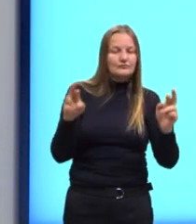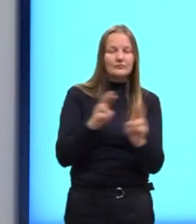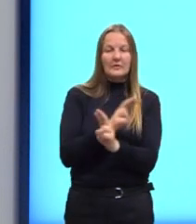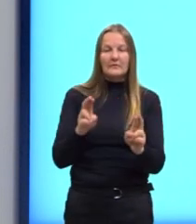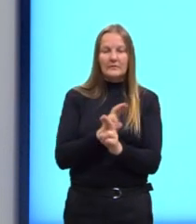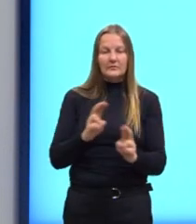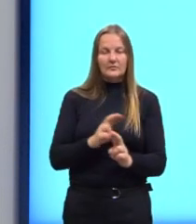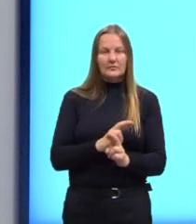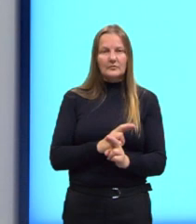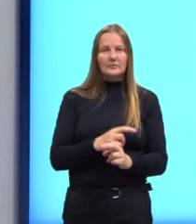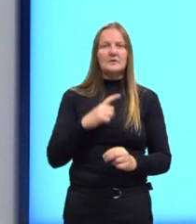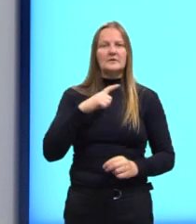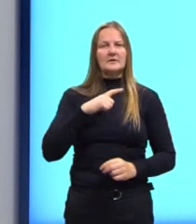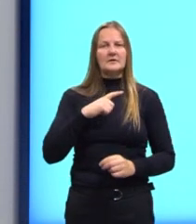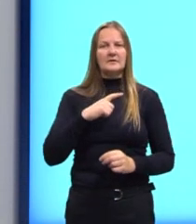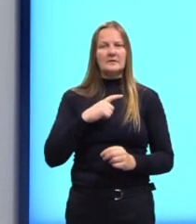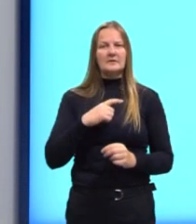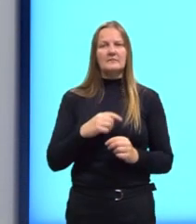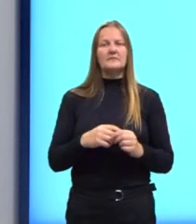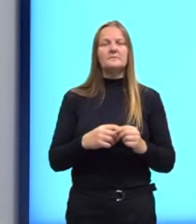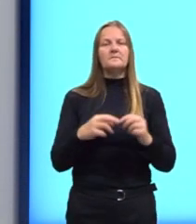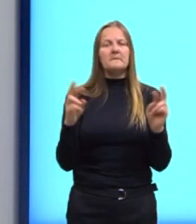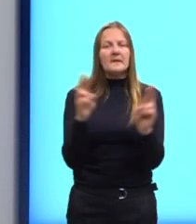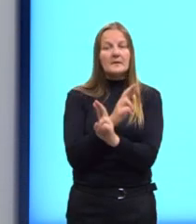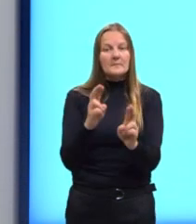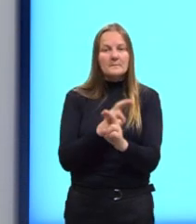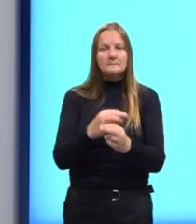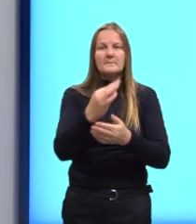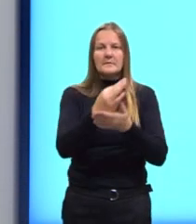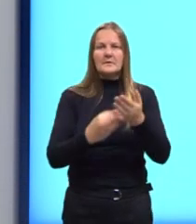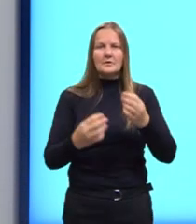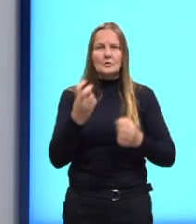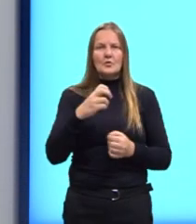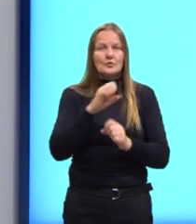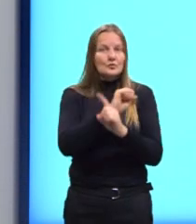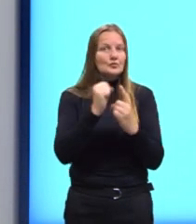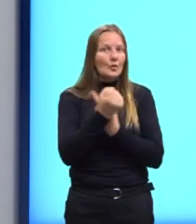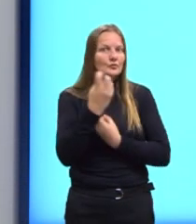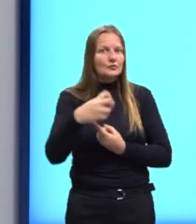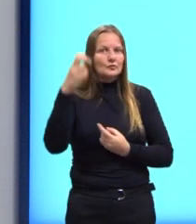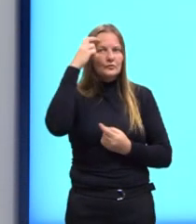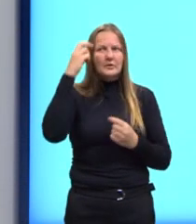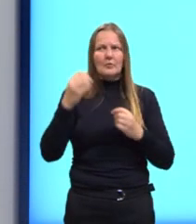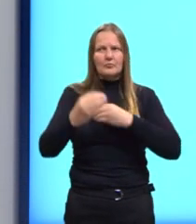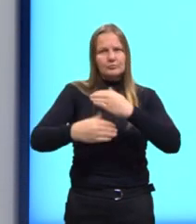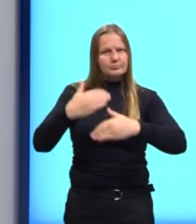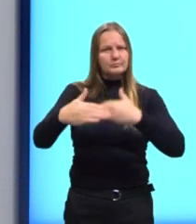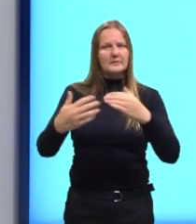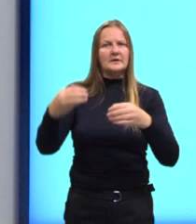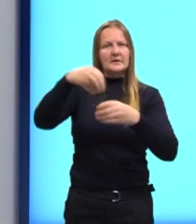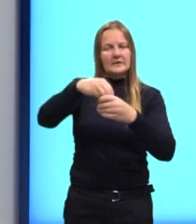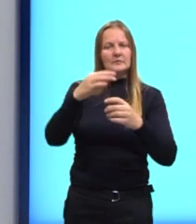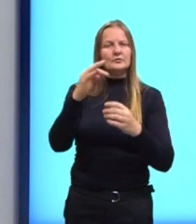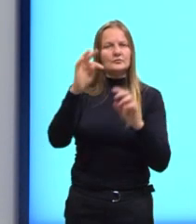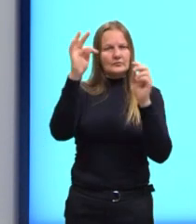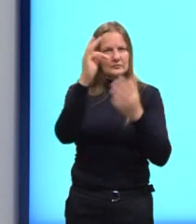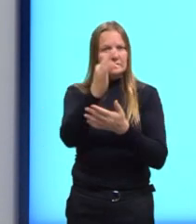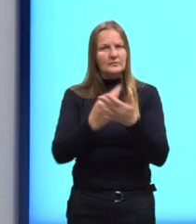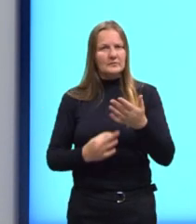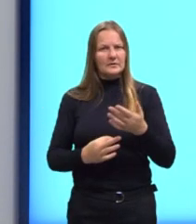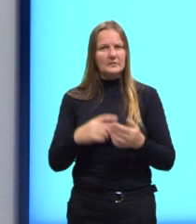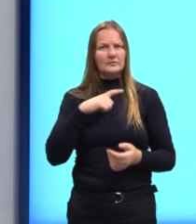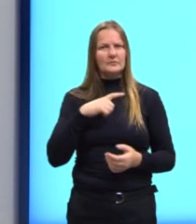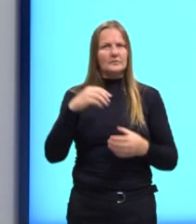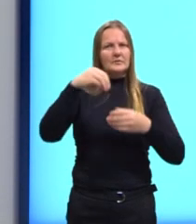utilizou de repertório sociocultural para desenvolver o texto, desenvolveu o tema dentro